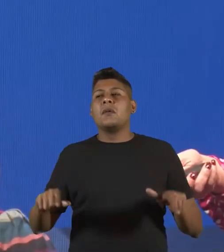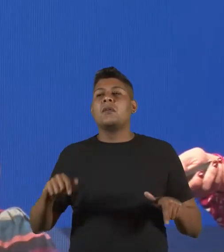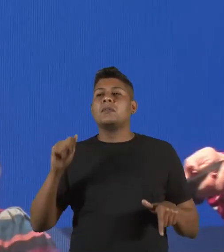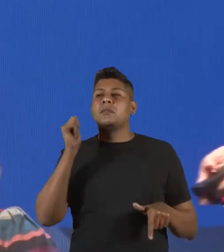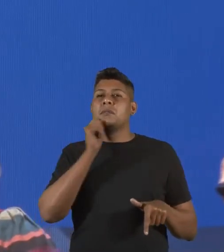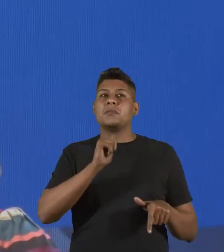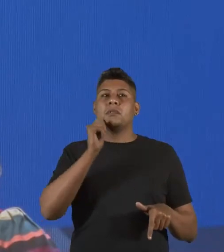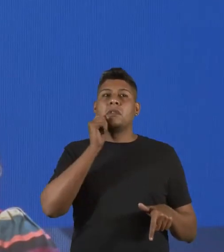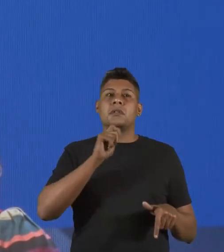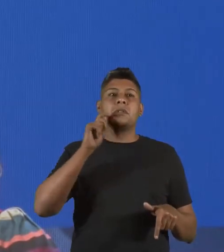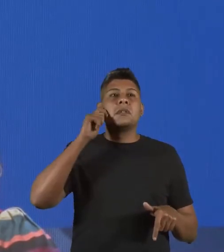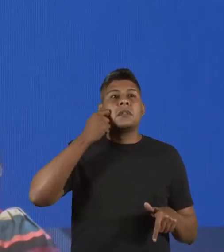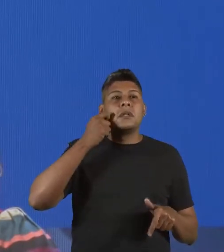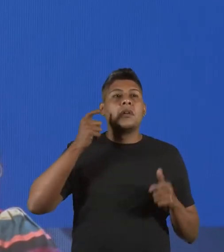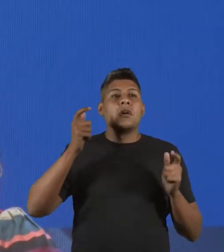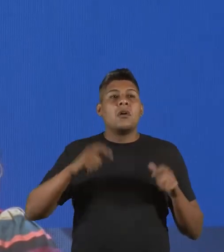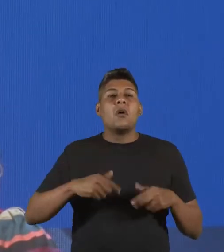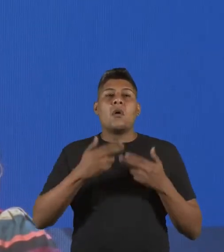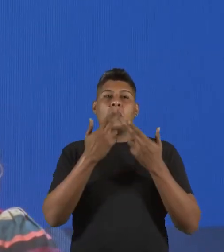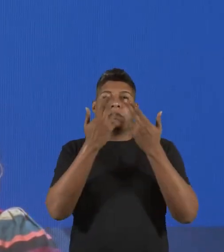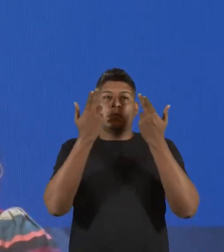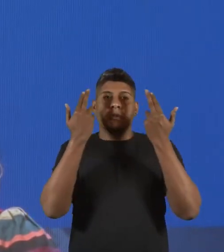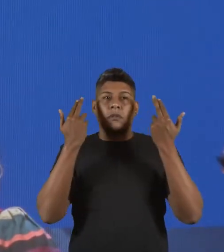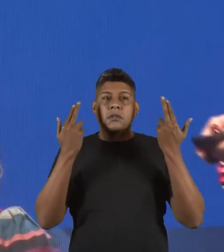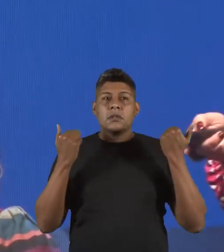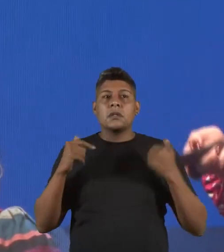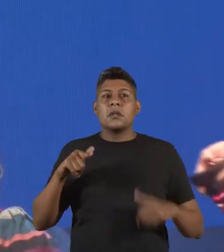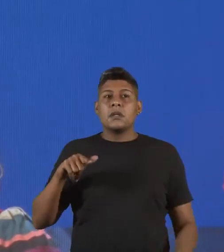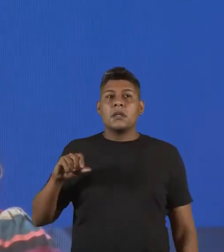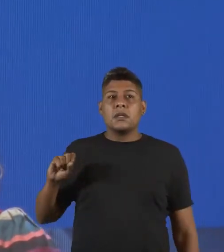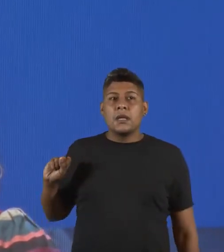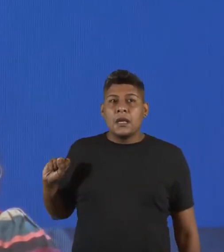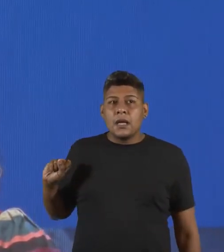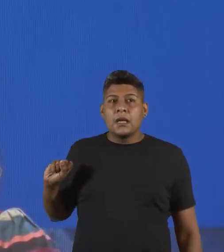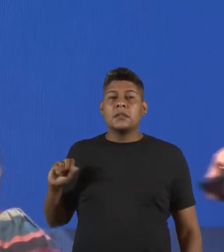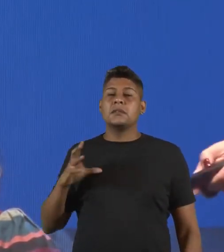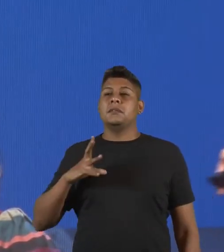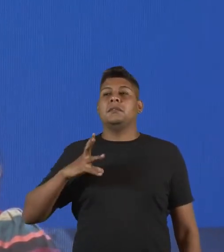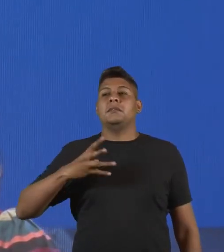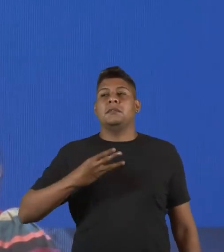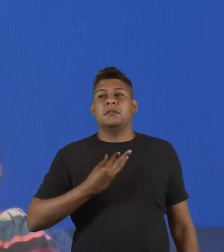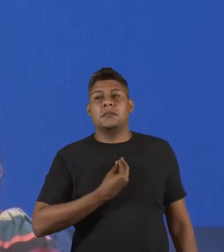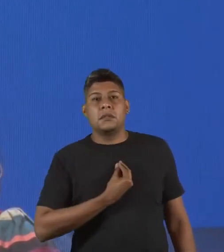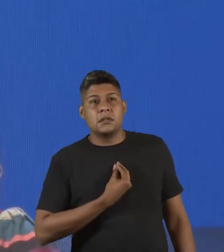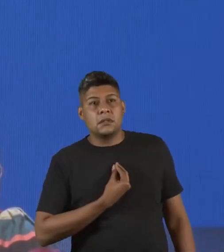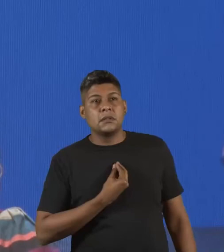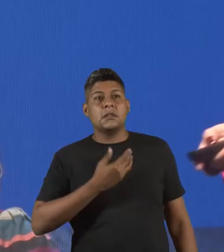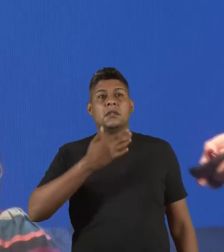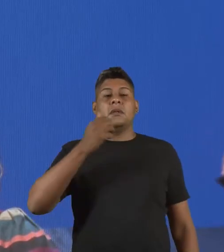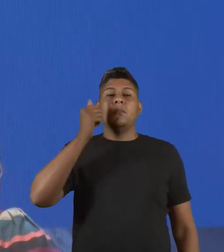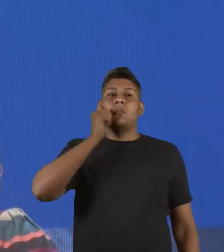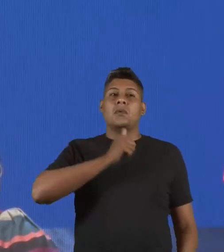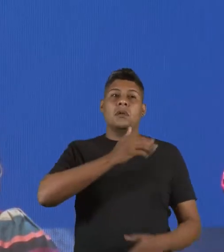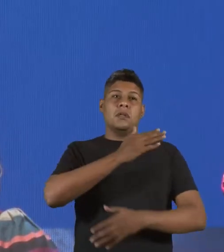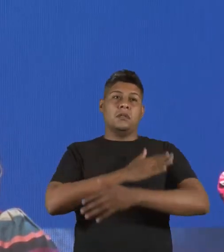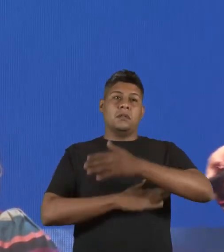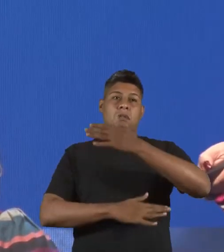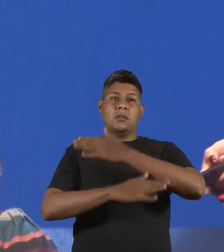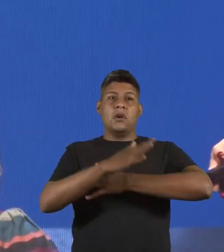mulheres negras, as mulheres indígenas, as mulheres lésbicas, as mulheres trans, as mulheres com deficiência,